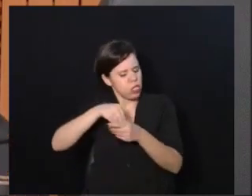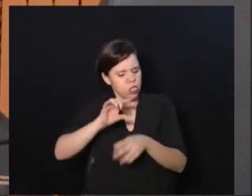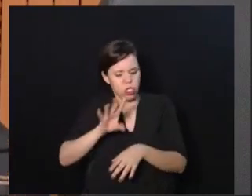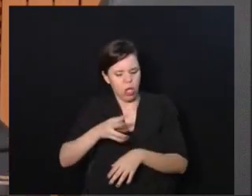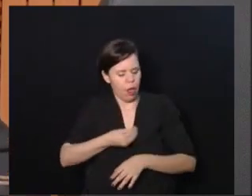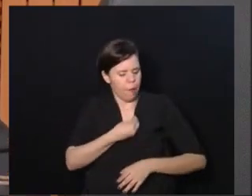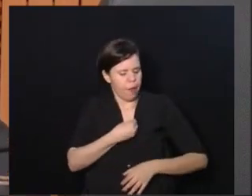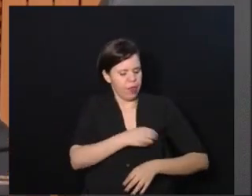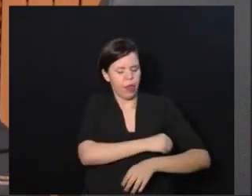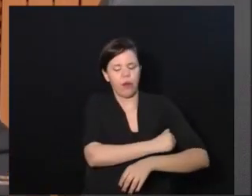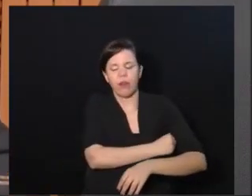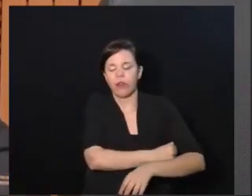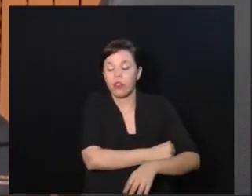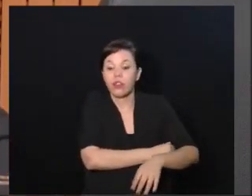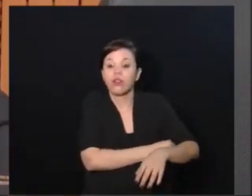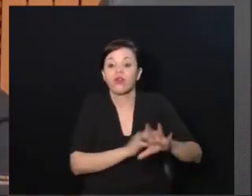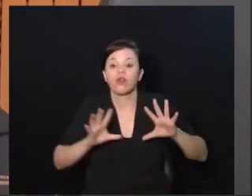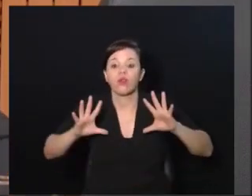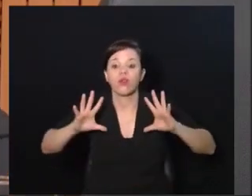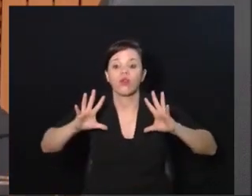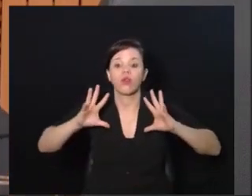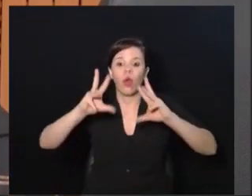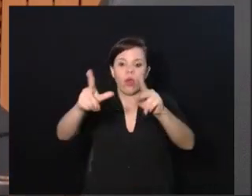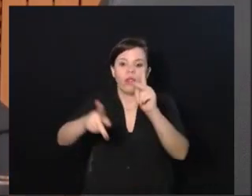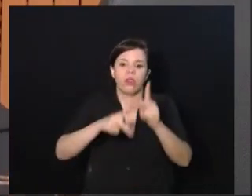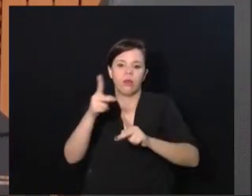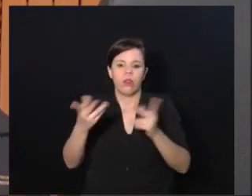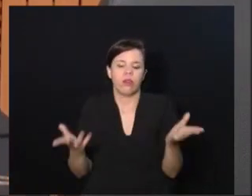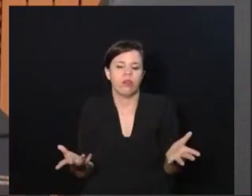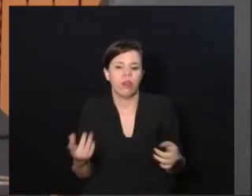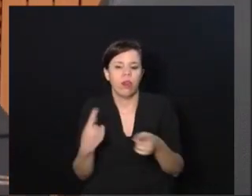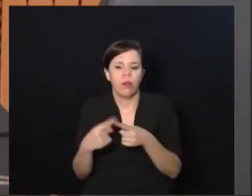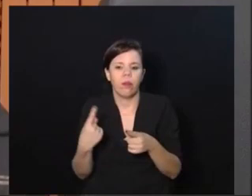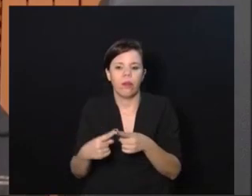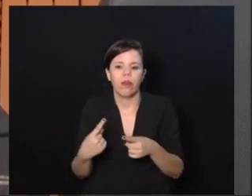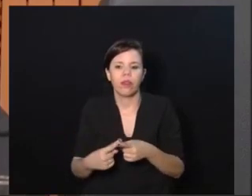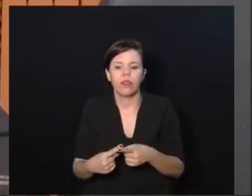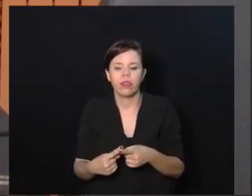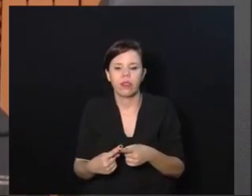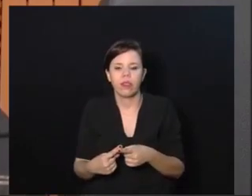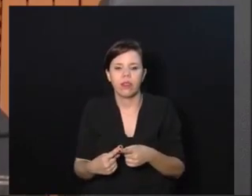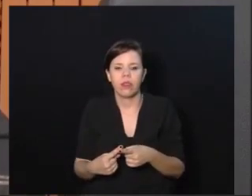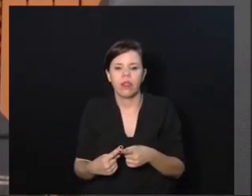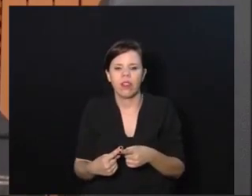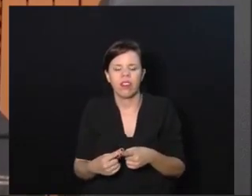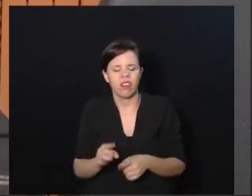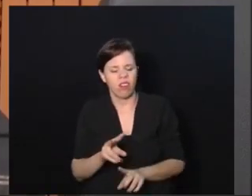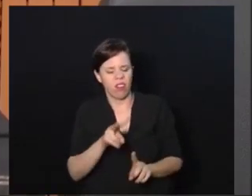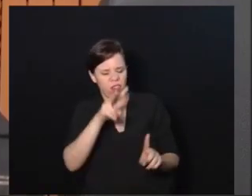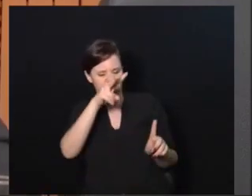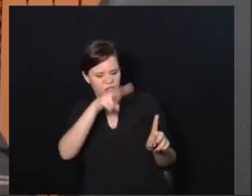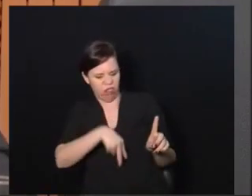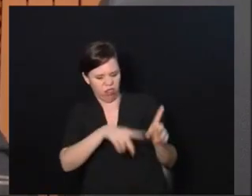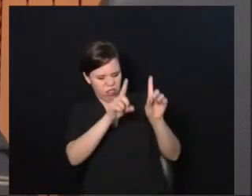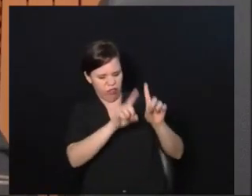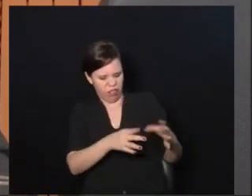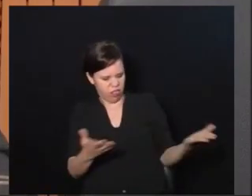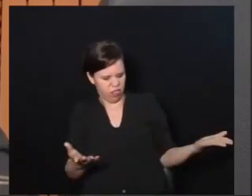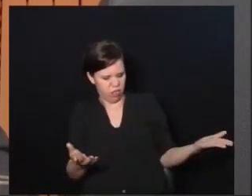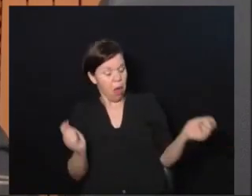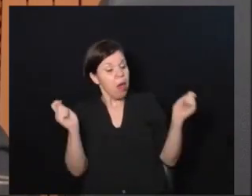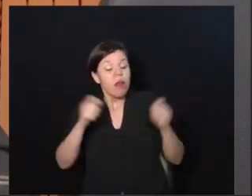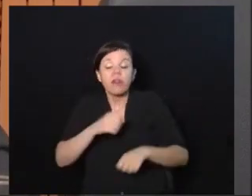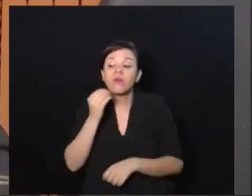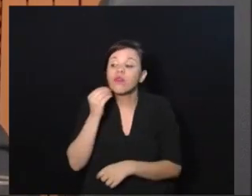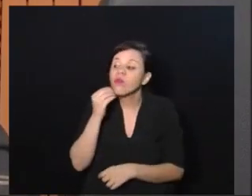Isso aplica a todo mundo. Porque as pessoas, elas olham a deficiência, elas não olham a possibilidade.